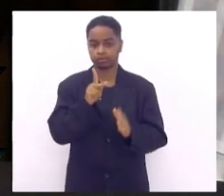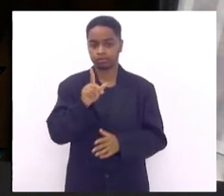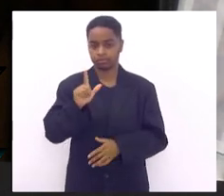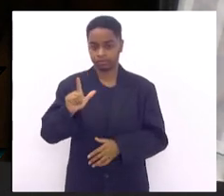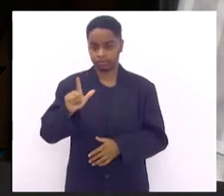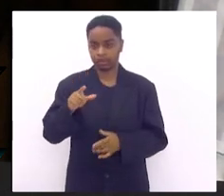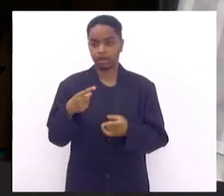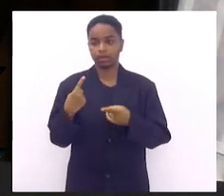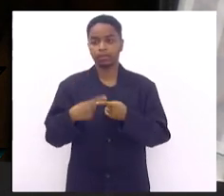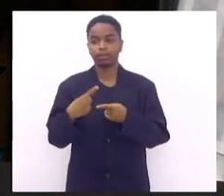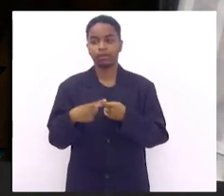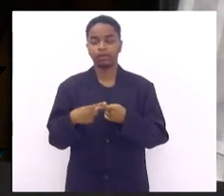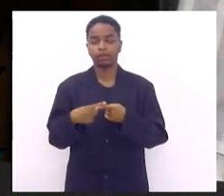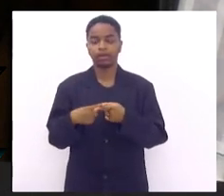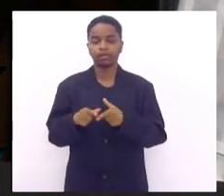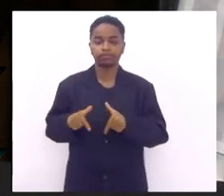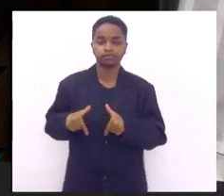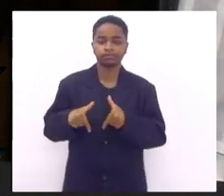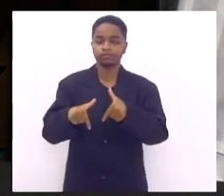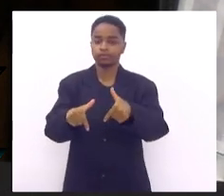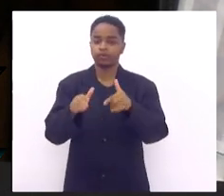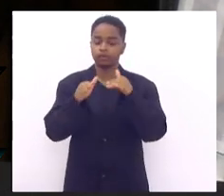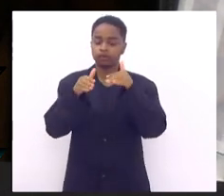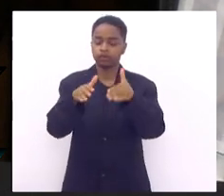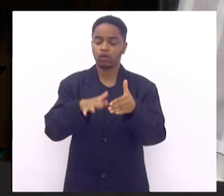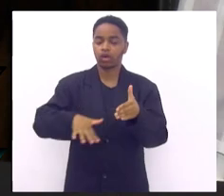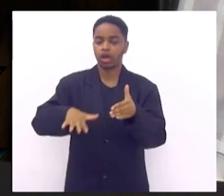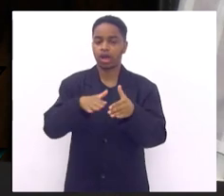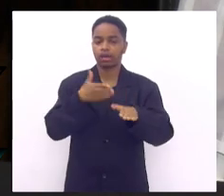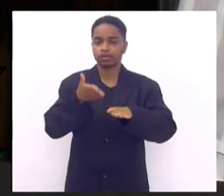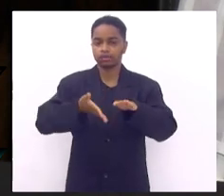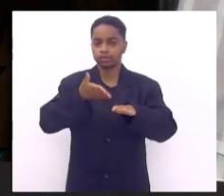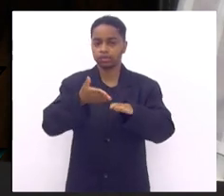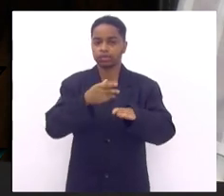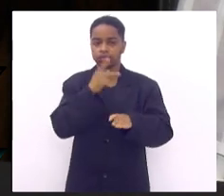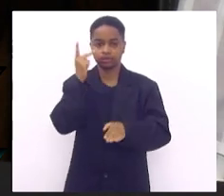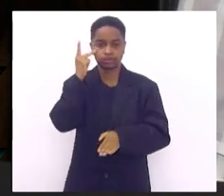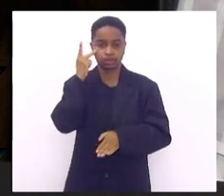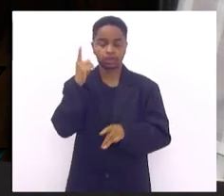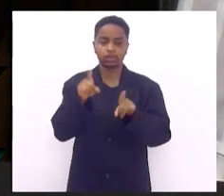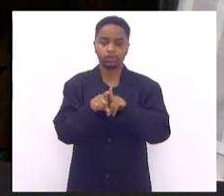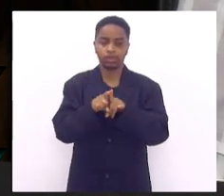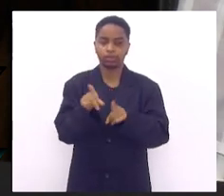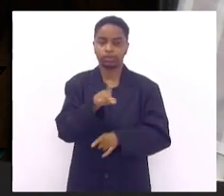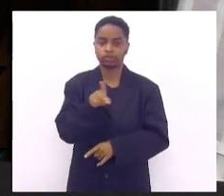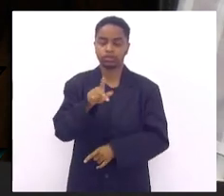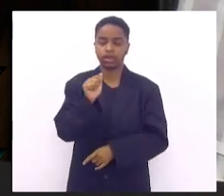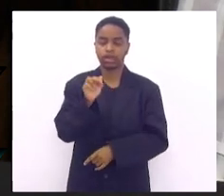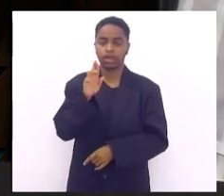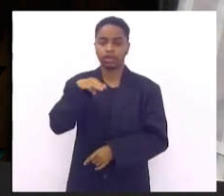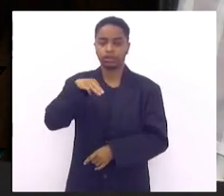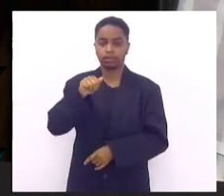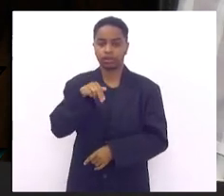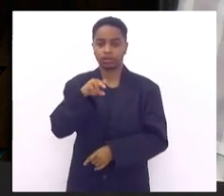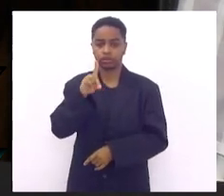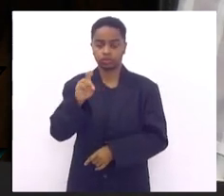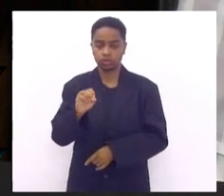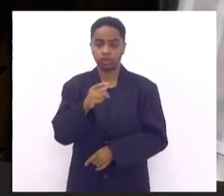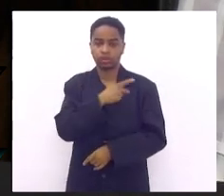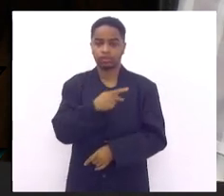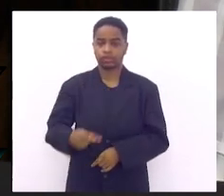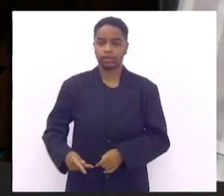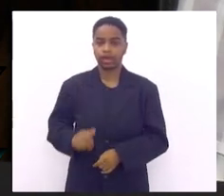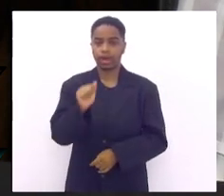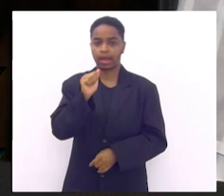está à frente dessa causa da podologia em São Paulo ao doutor professor Armando Bega presidente da BP meu